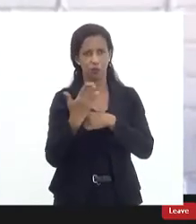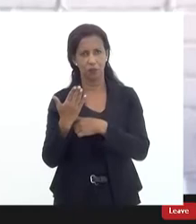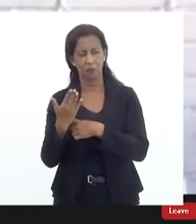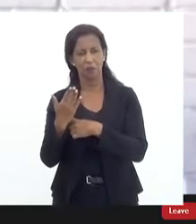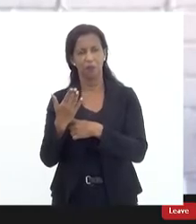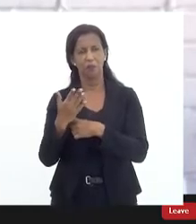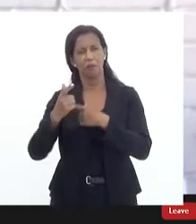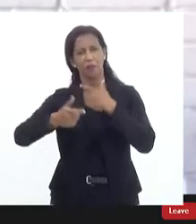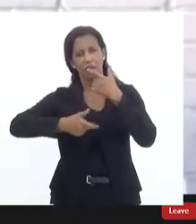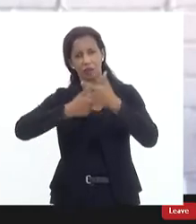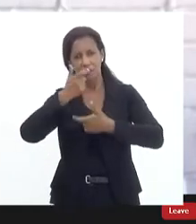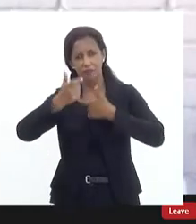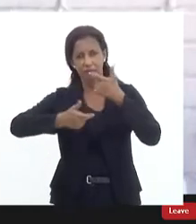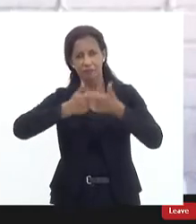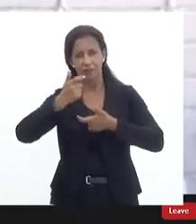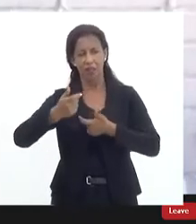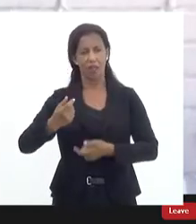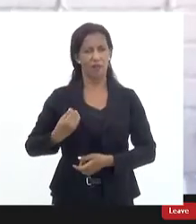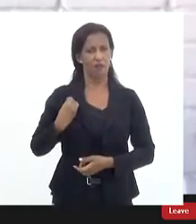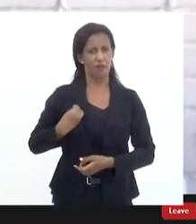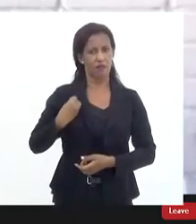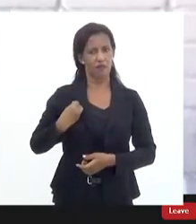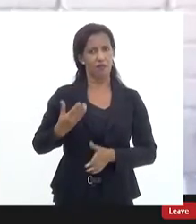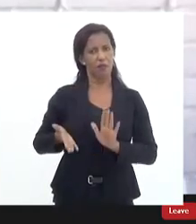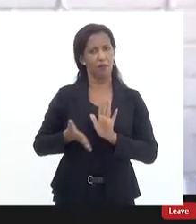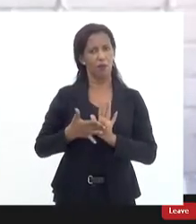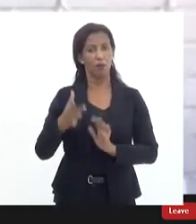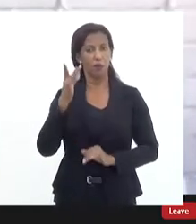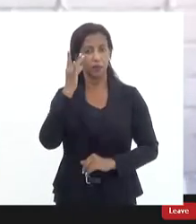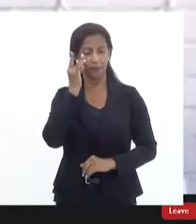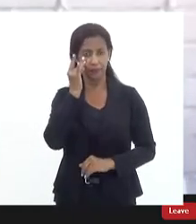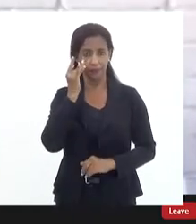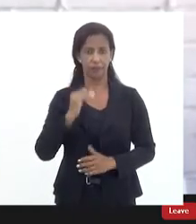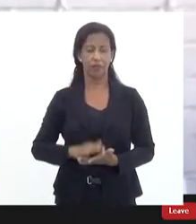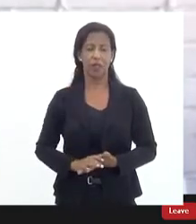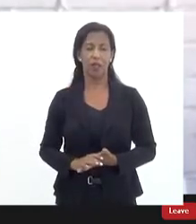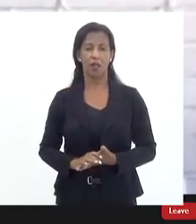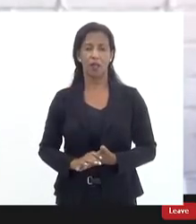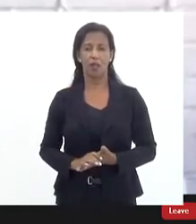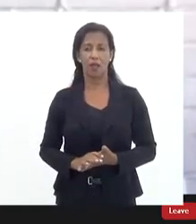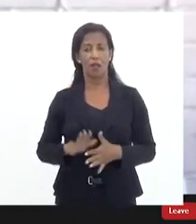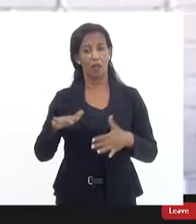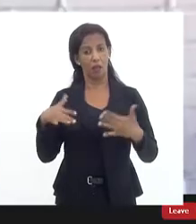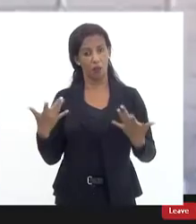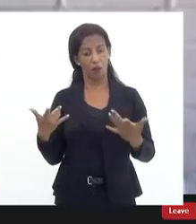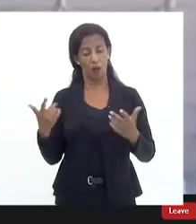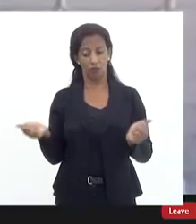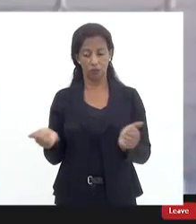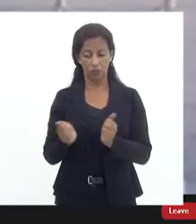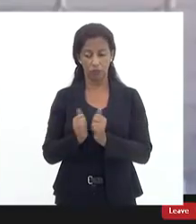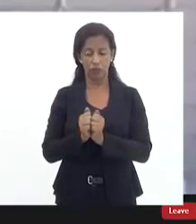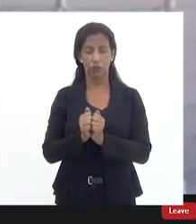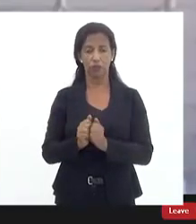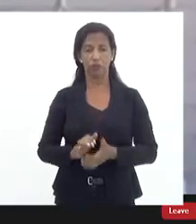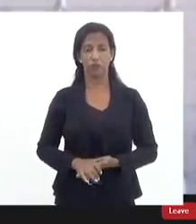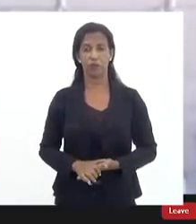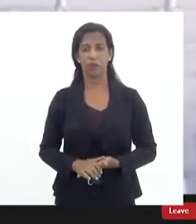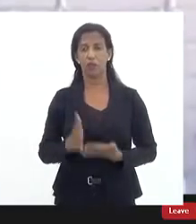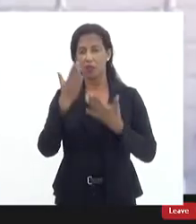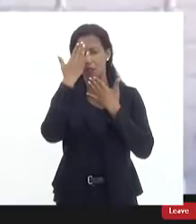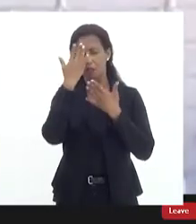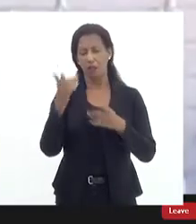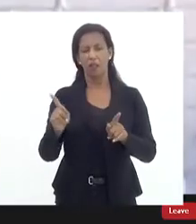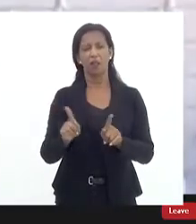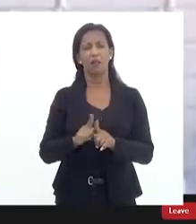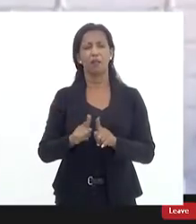reflexões que trazem de suas próprias trajetórias nos poderes a qual estão atrelados e agradeço